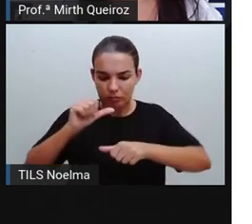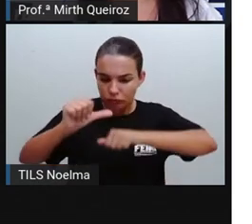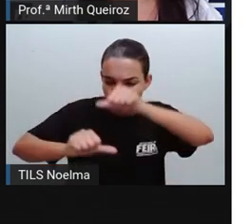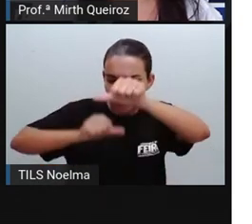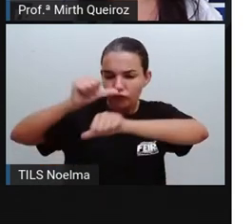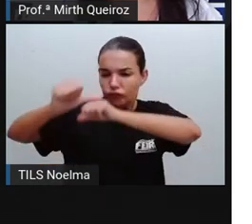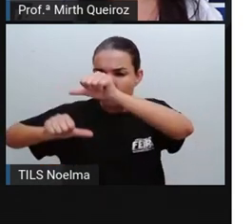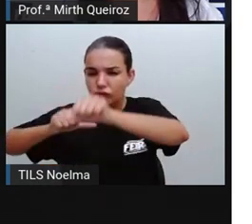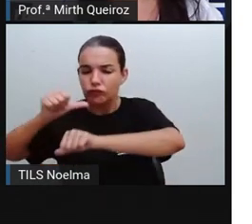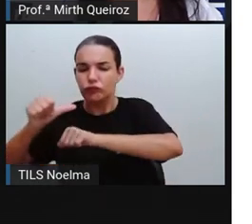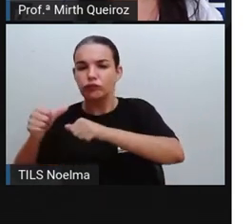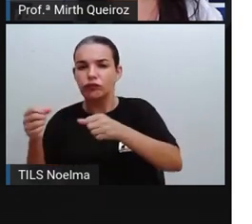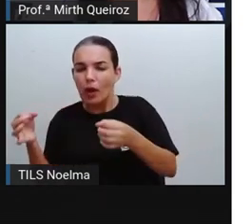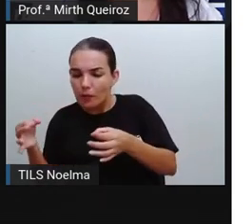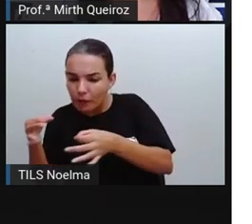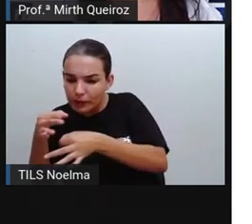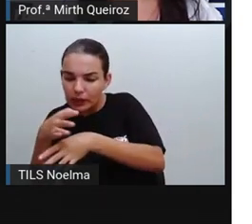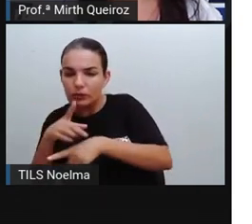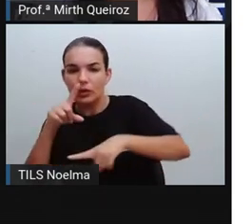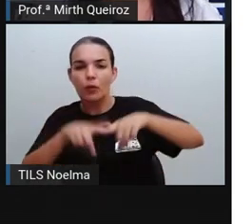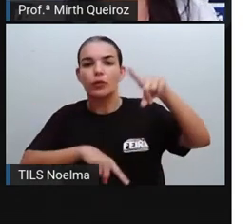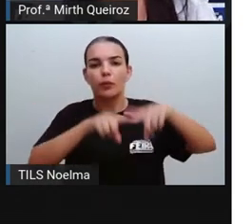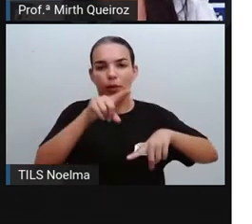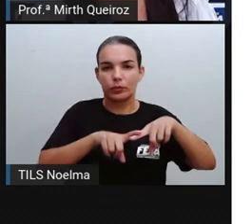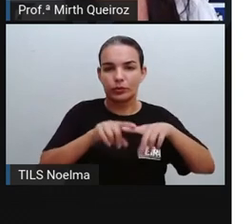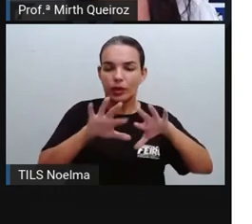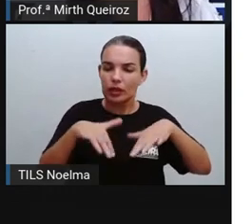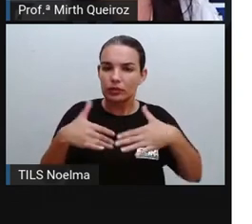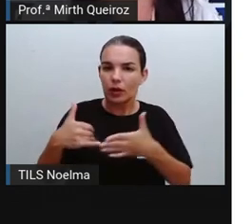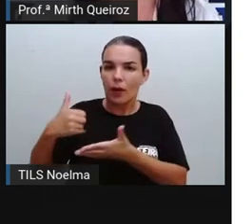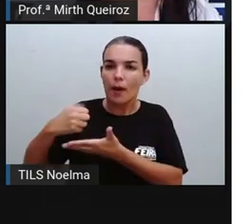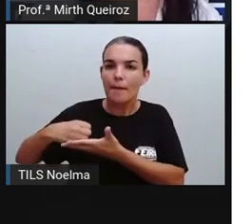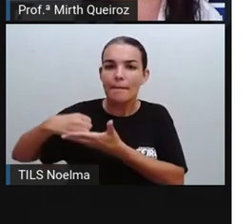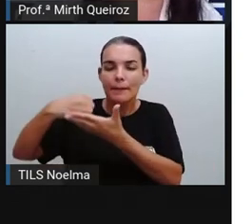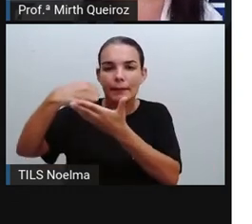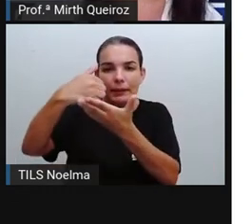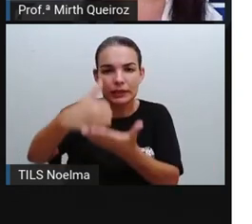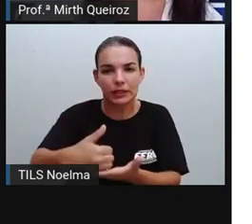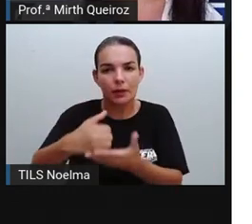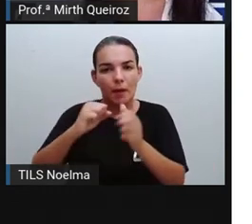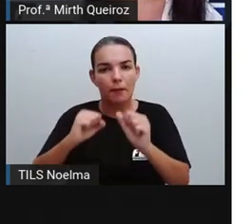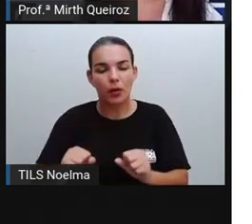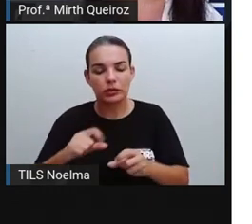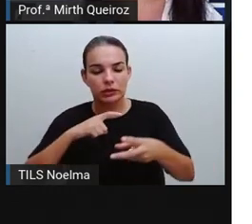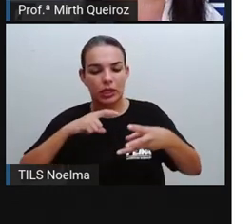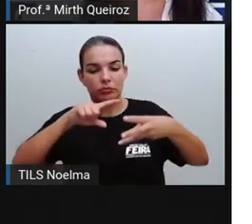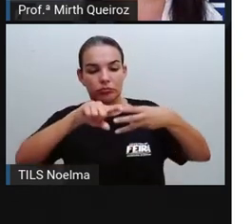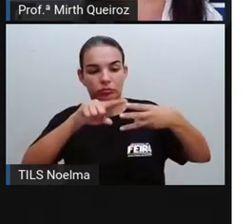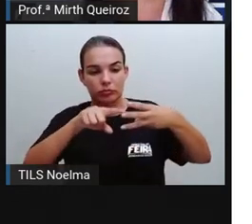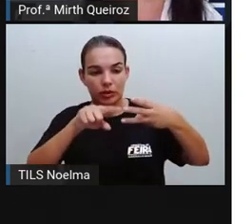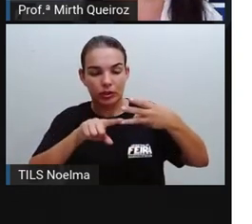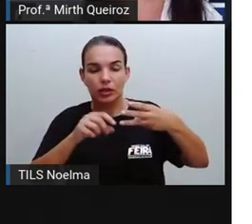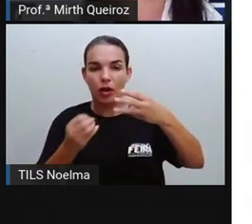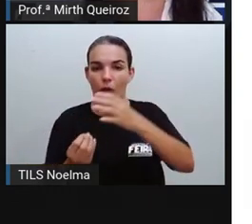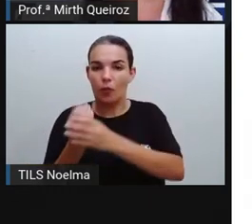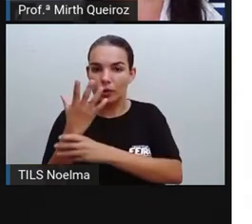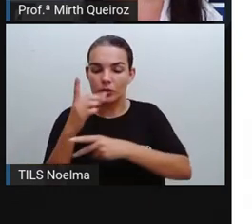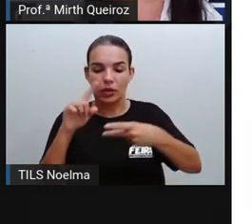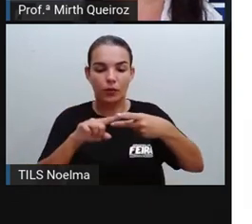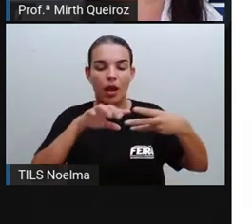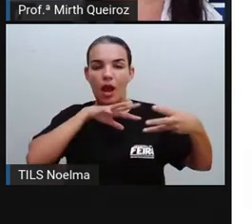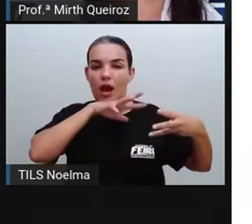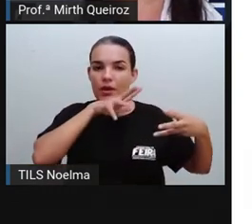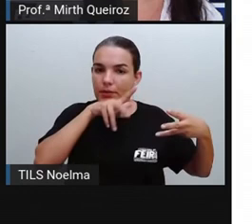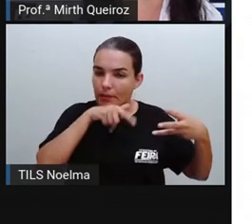produto acabado. As matérias-primas, então, elas podem ser de origem animal, que é quando a gente utiliza o próprio animal, a